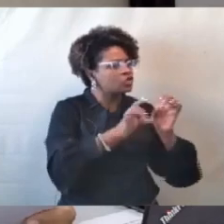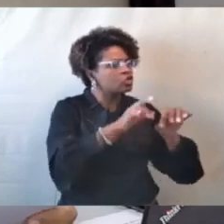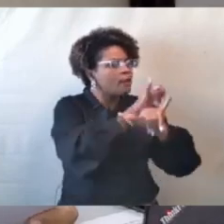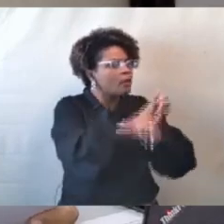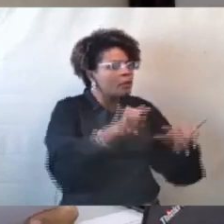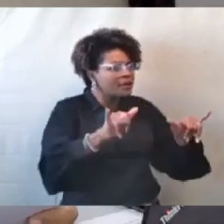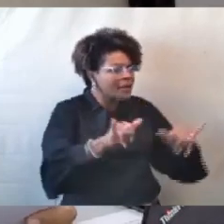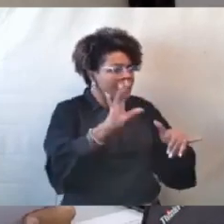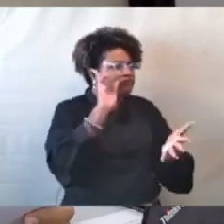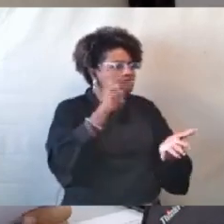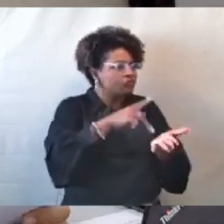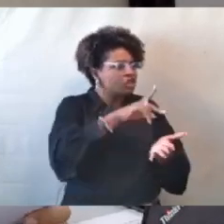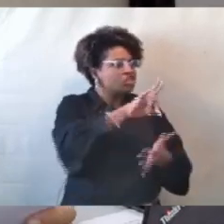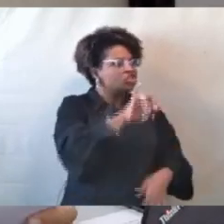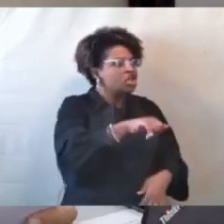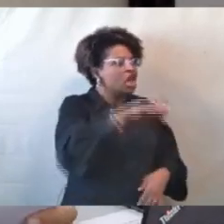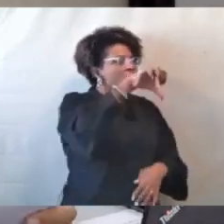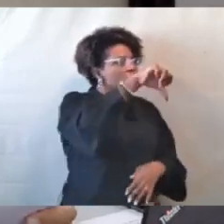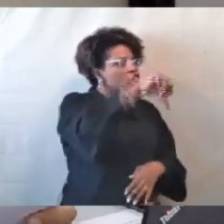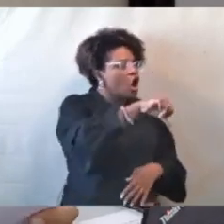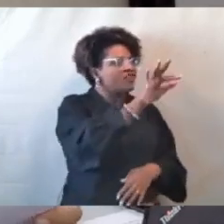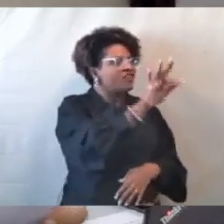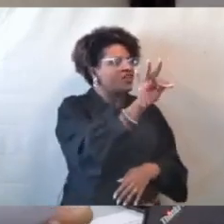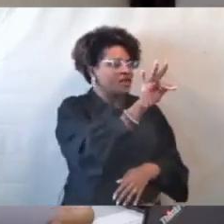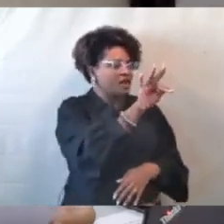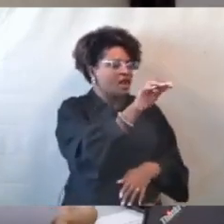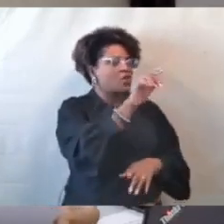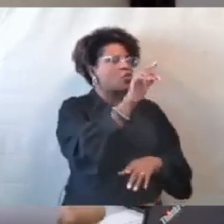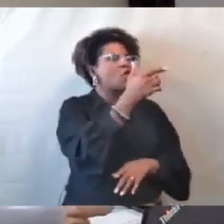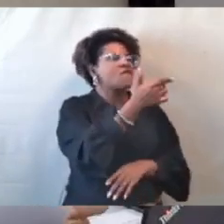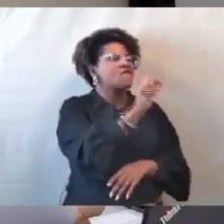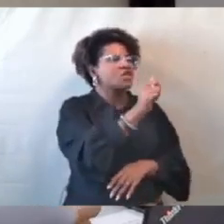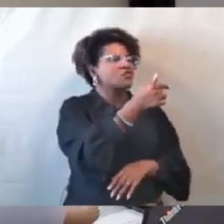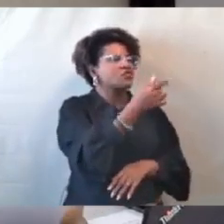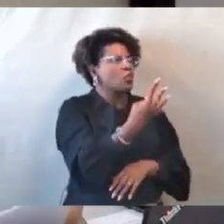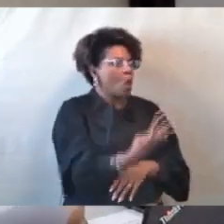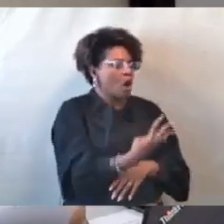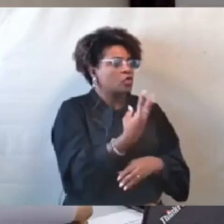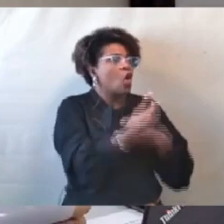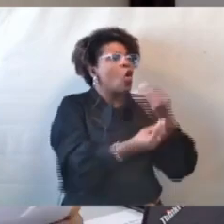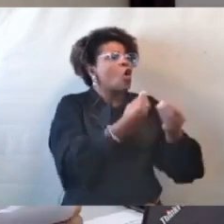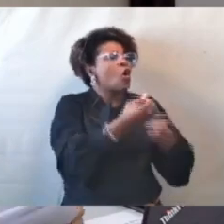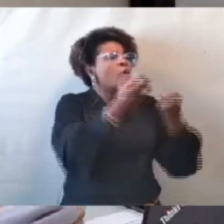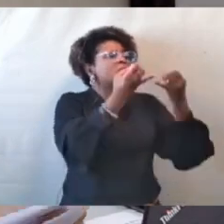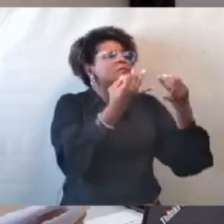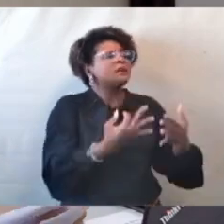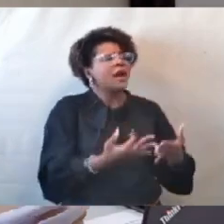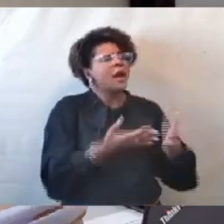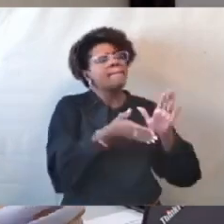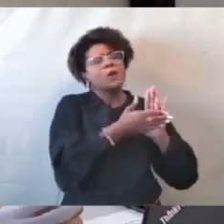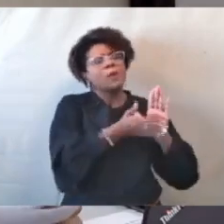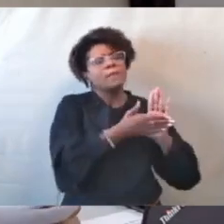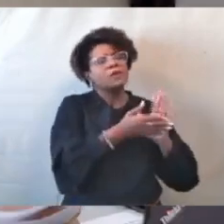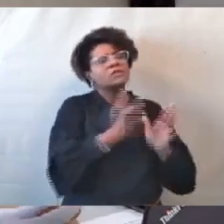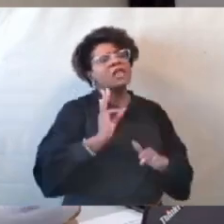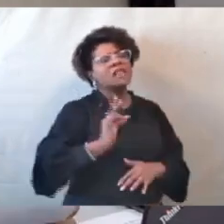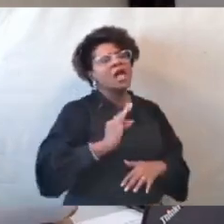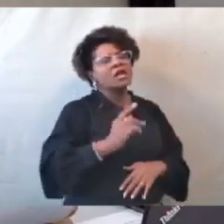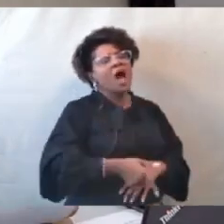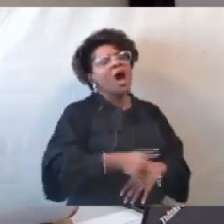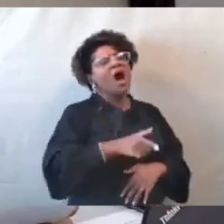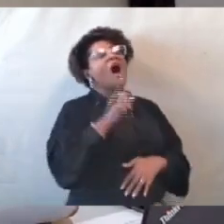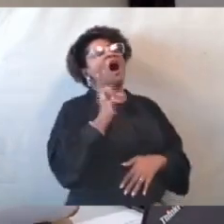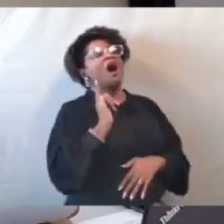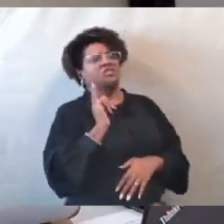2024. Como explicar a apresentação de uma proposta técnica anterior ao projeto básico? O consórcio